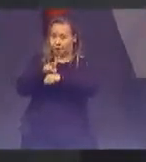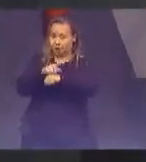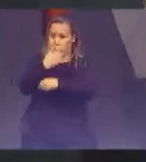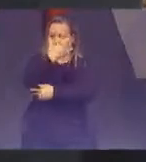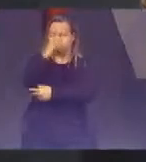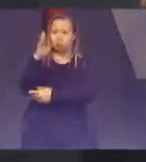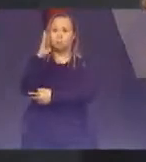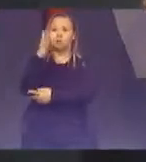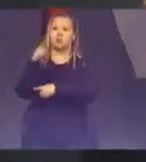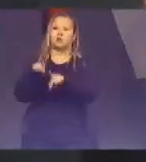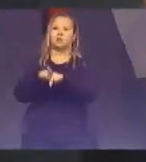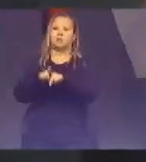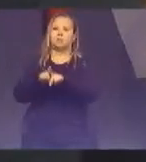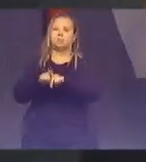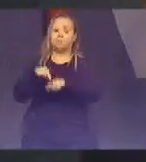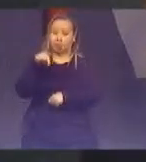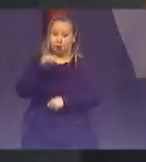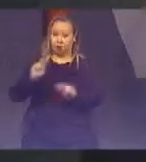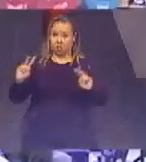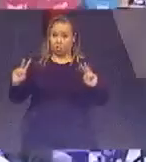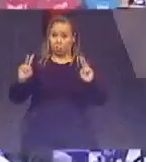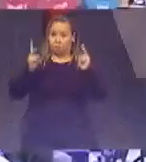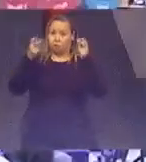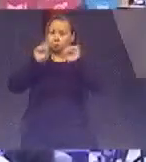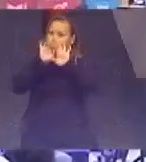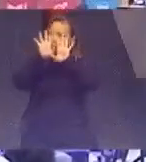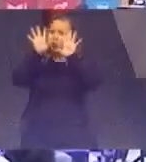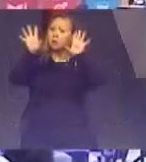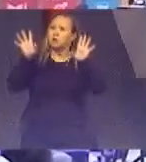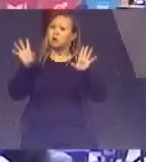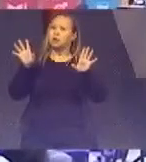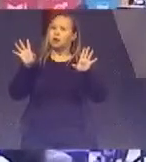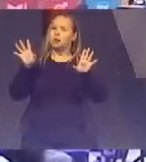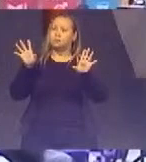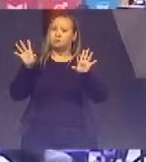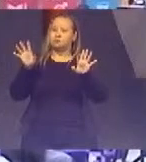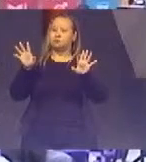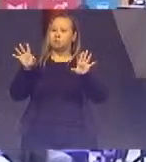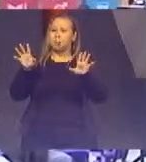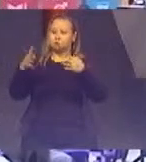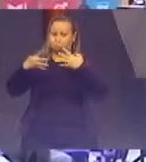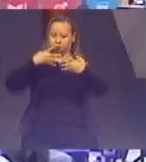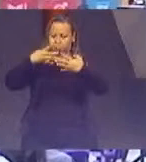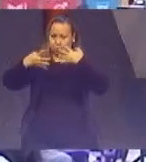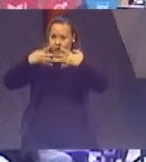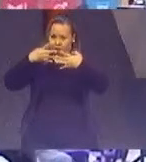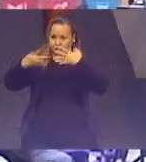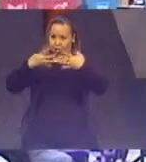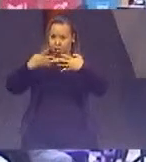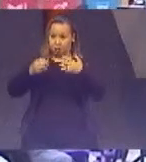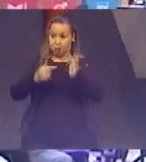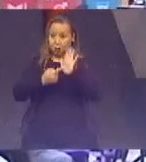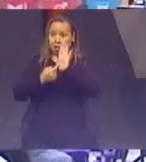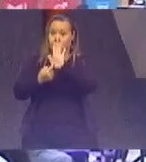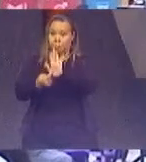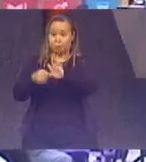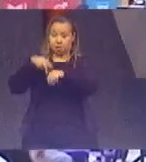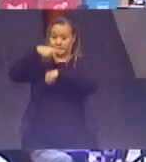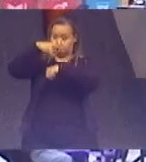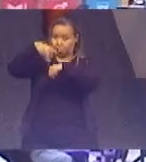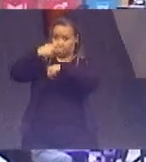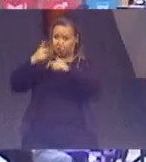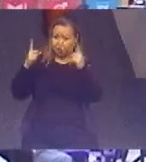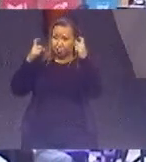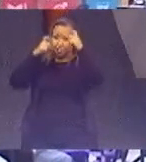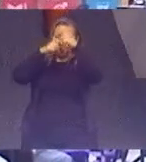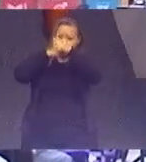Este é um valor claro, transparente que a ONU apresenta para as nações e é difícil de